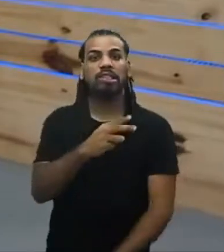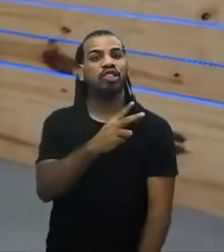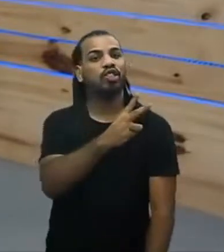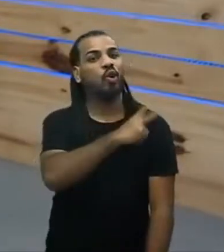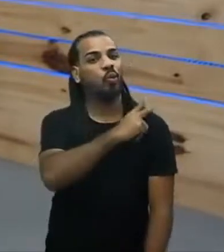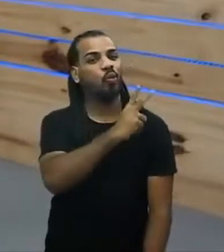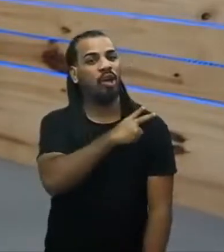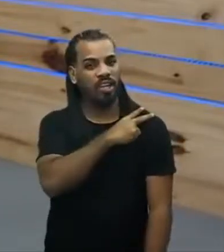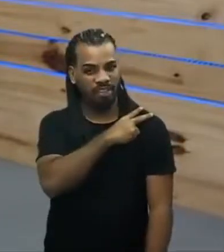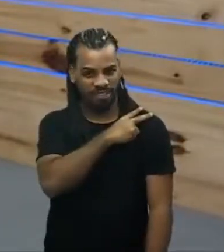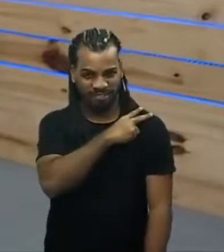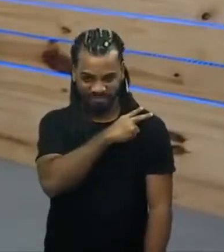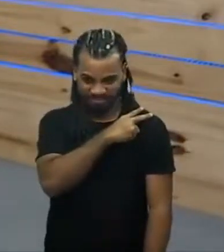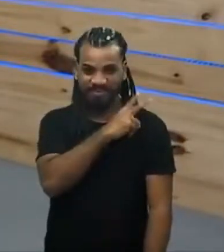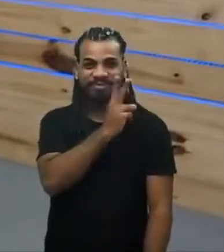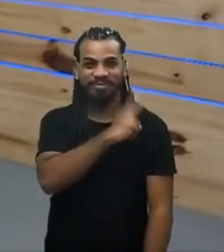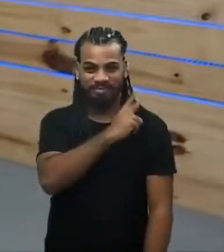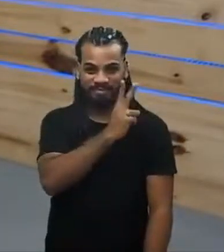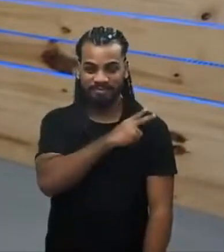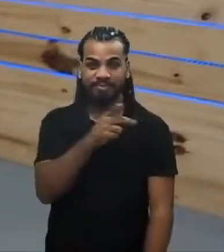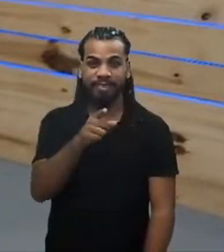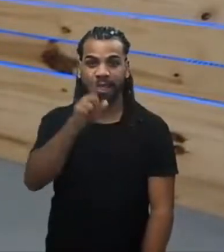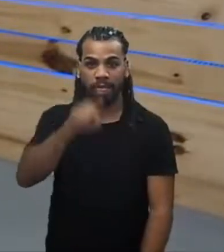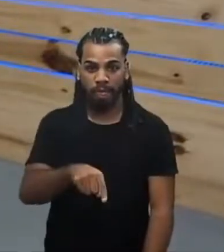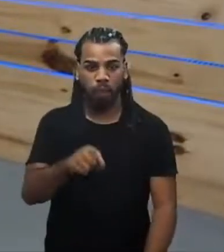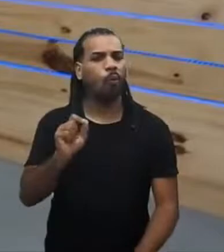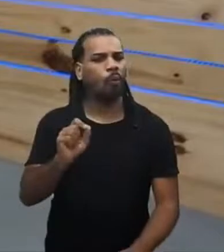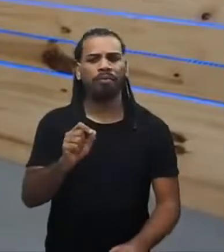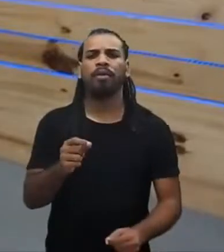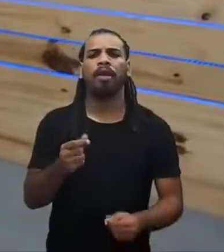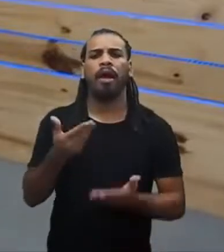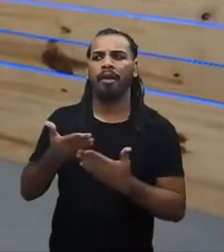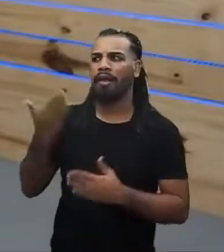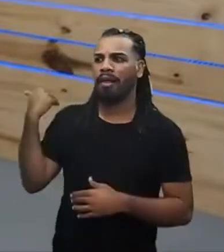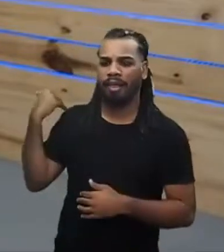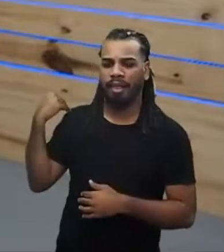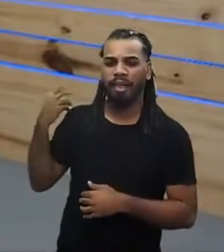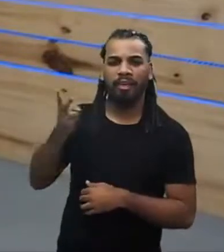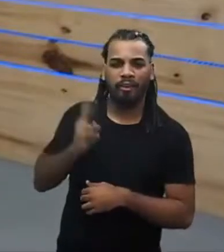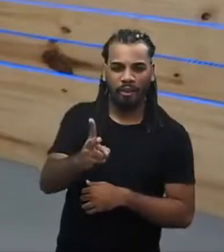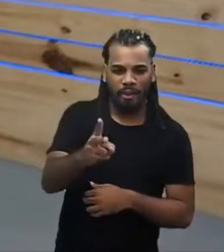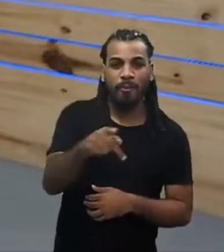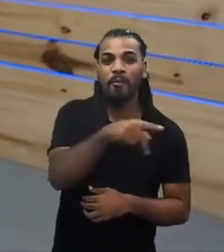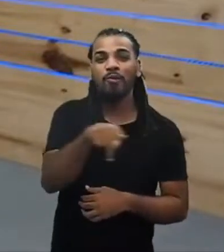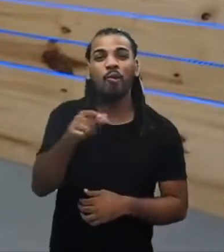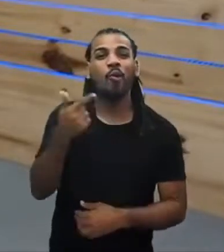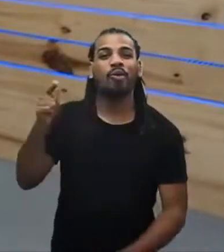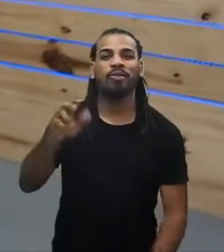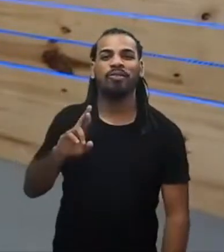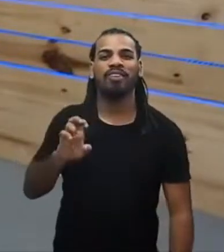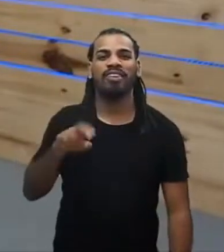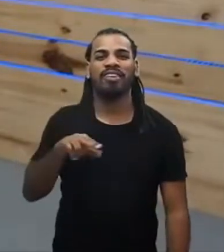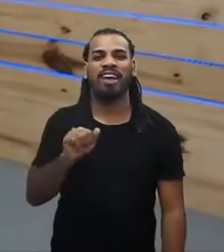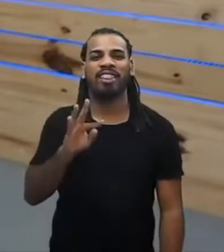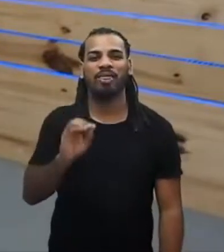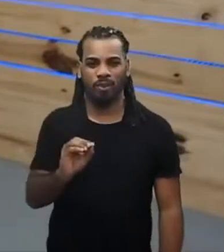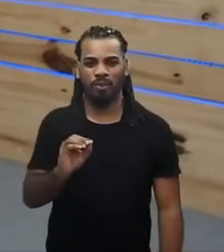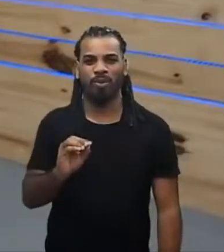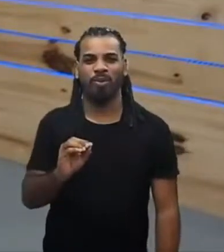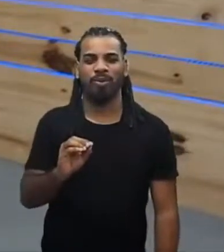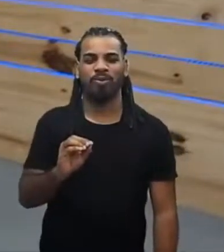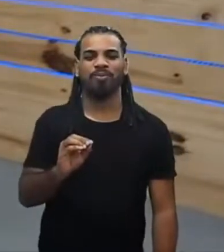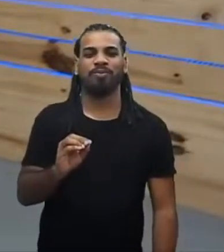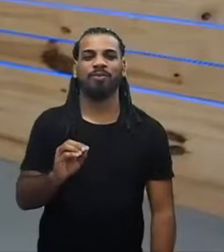do Ensino Médio. E é a continuação da aula anterior, ministrada pelo professor Renato. Nós vamos